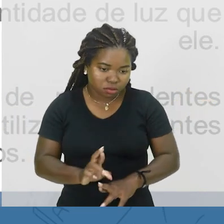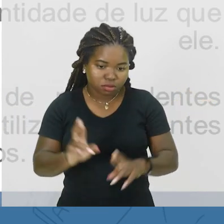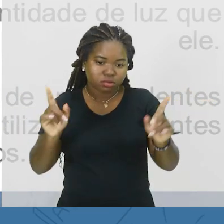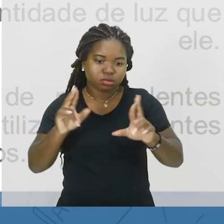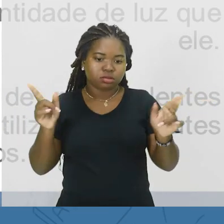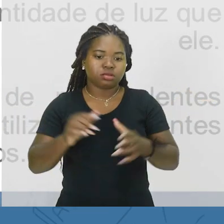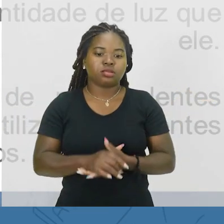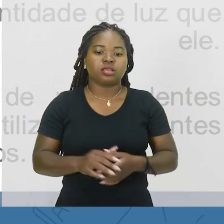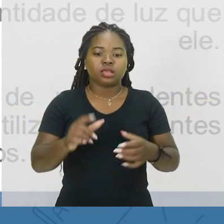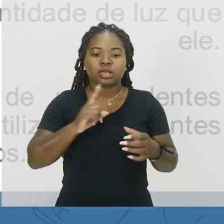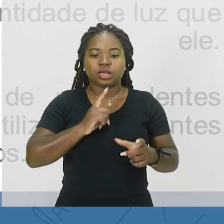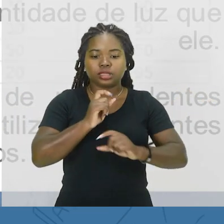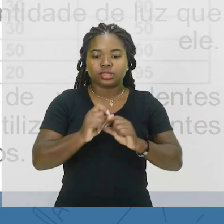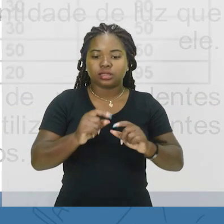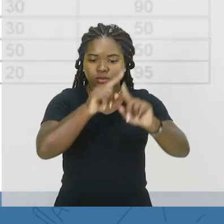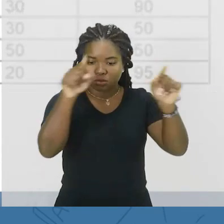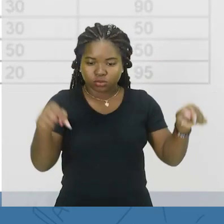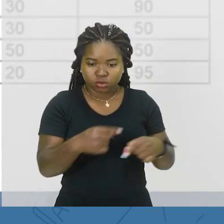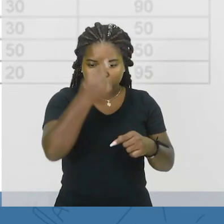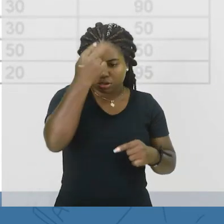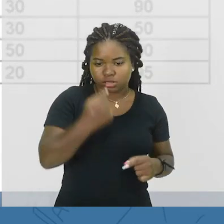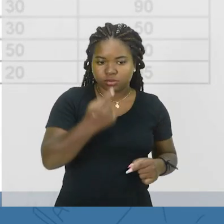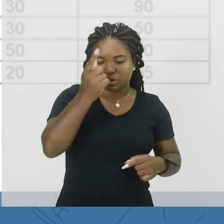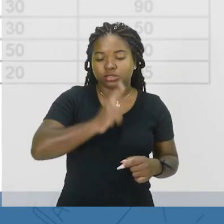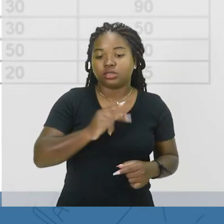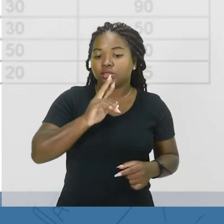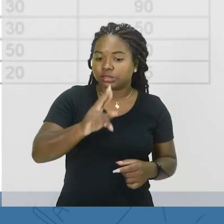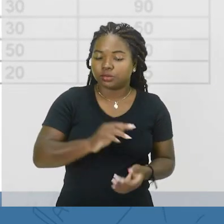quadro são representados os resultados.